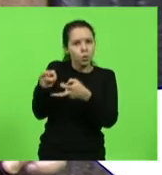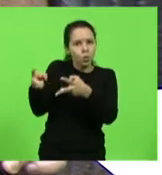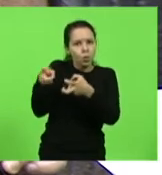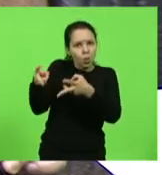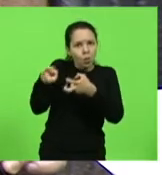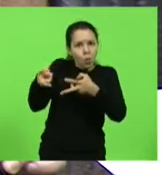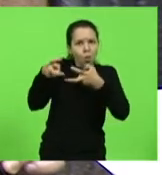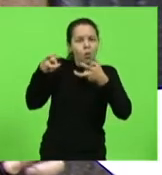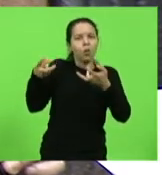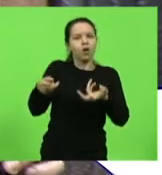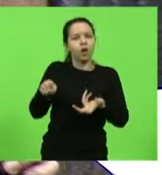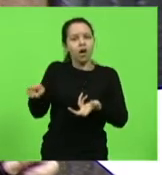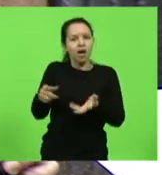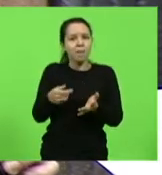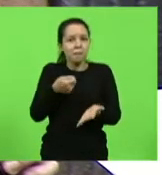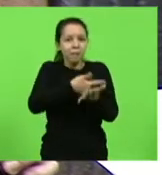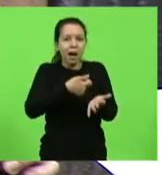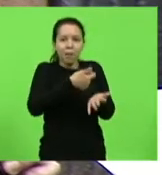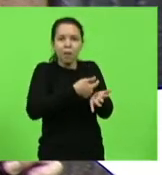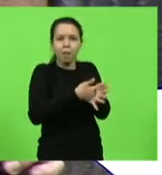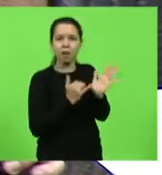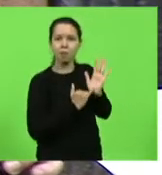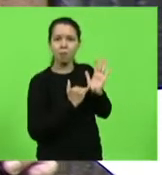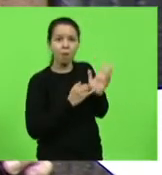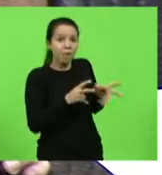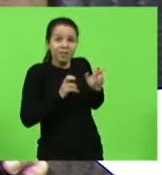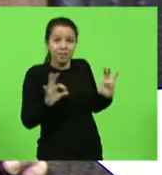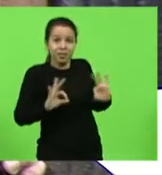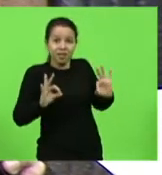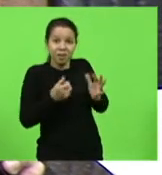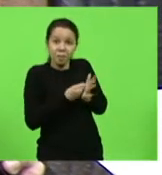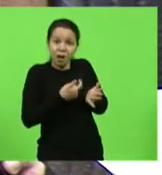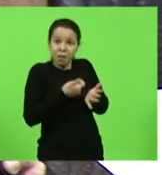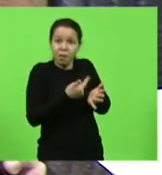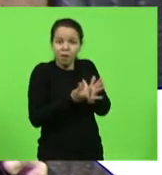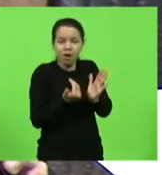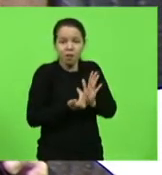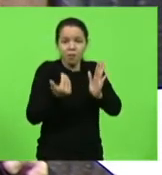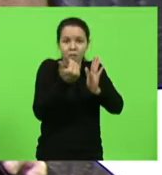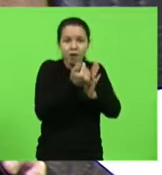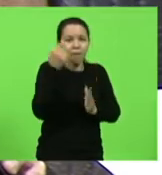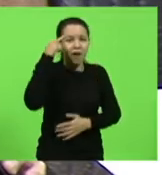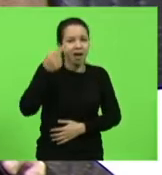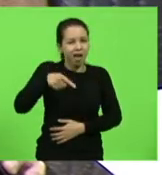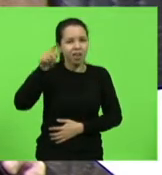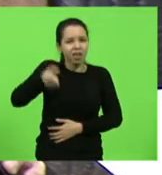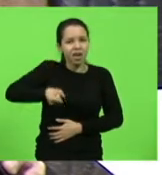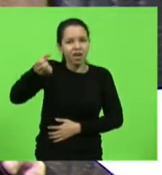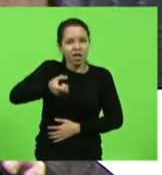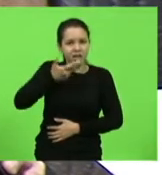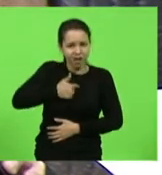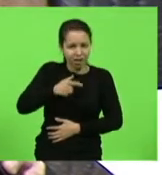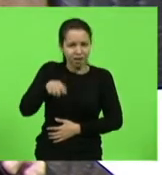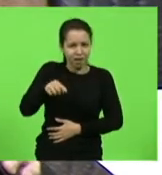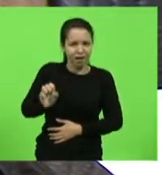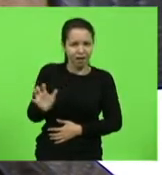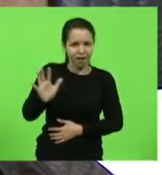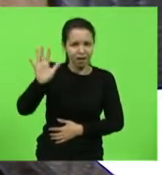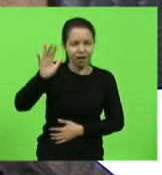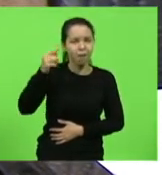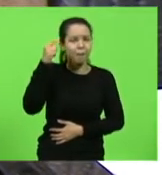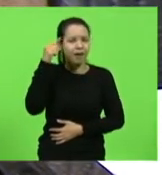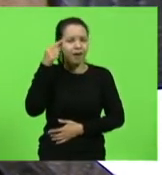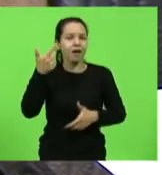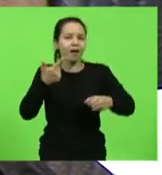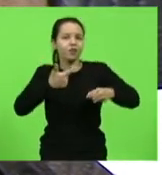impostos, coitado, às vezes sem perceber, pagando cada vez mais, achando que é o leitinho das crianças, que ficou mais caro, achando que é a